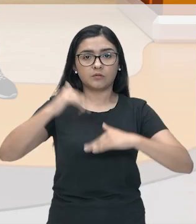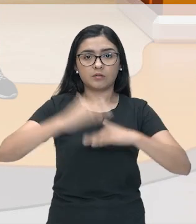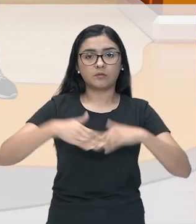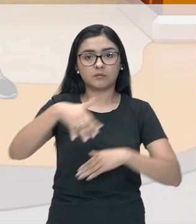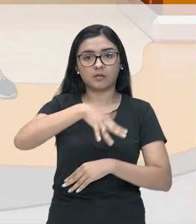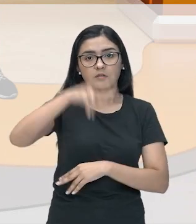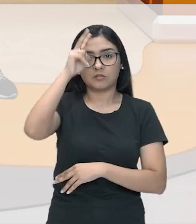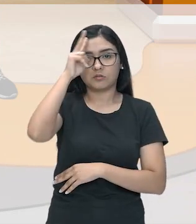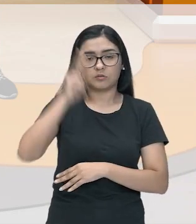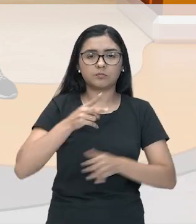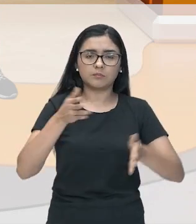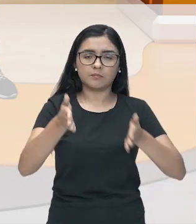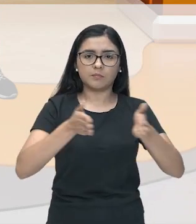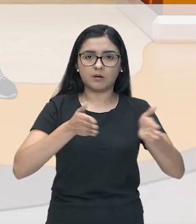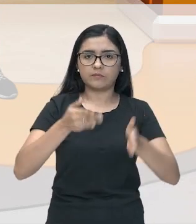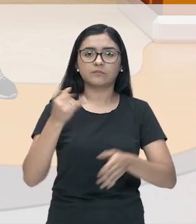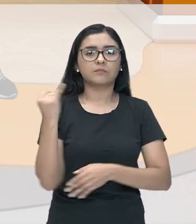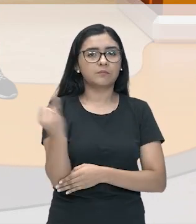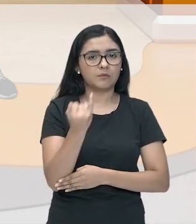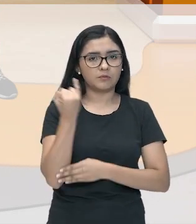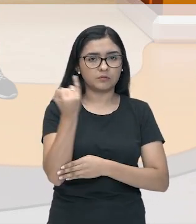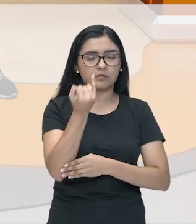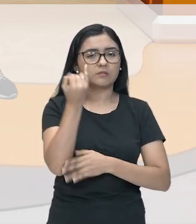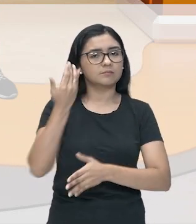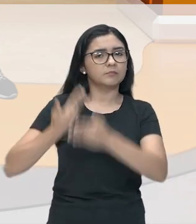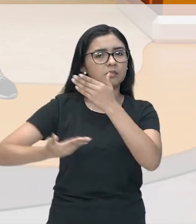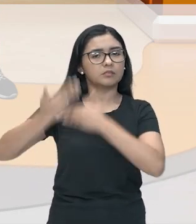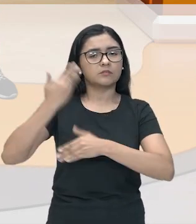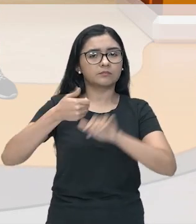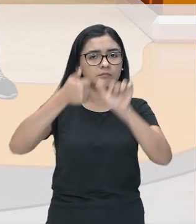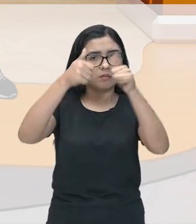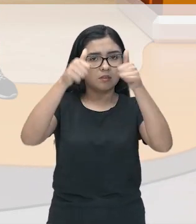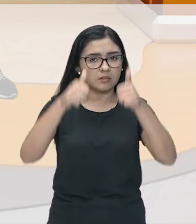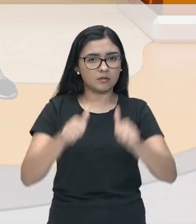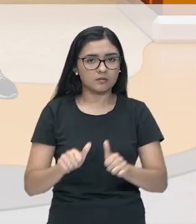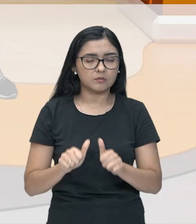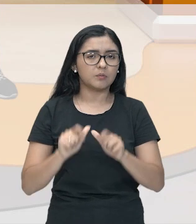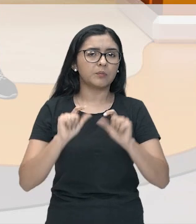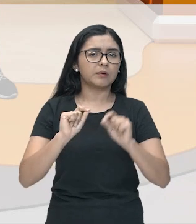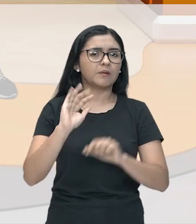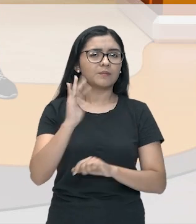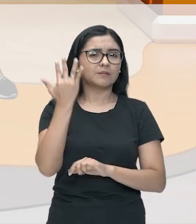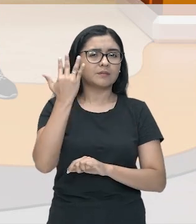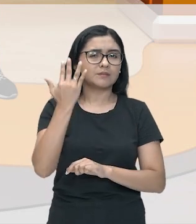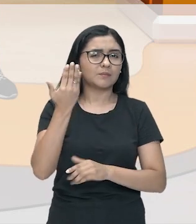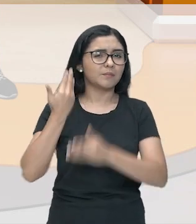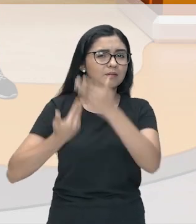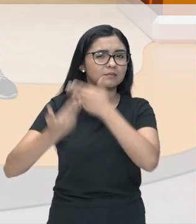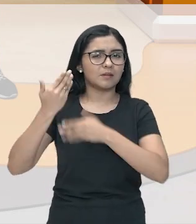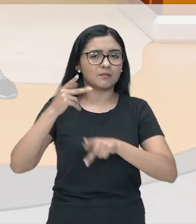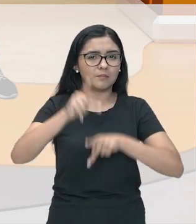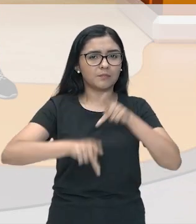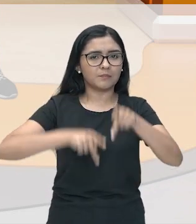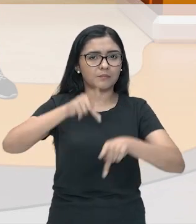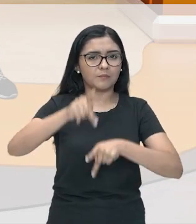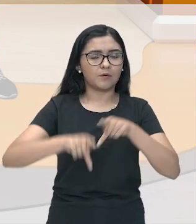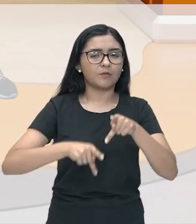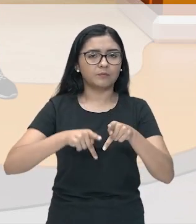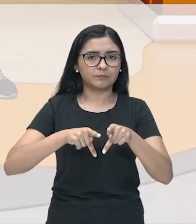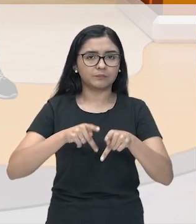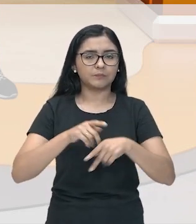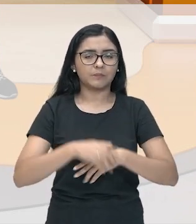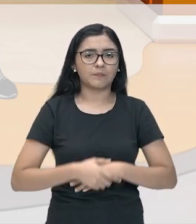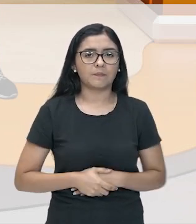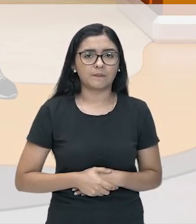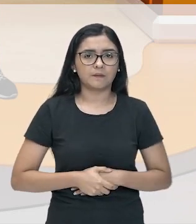É uma fase muito importante que vai analisar aí as contribuições de alguns povos para a história.